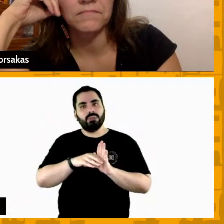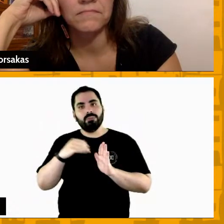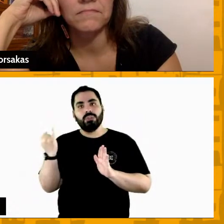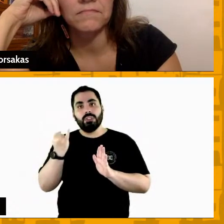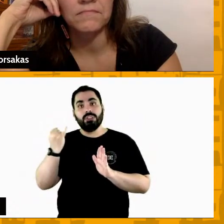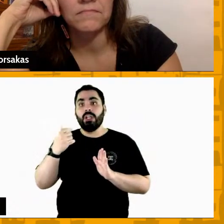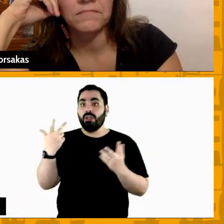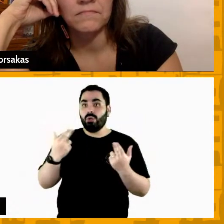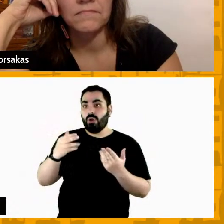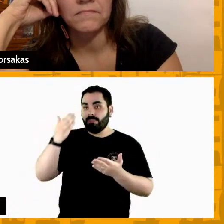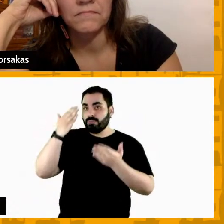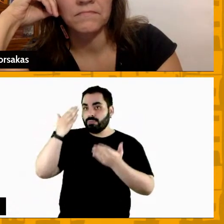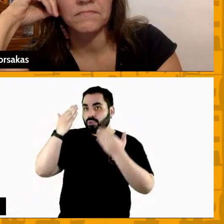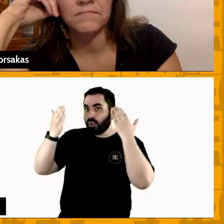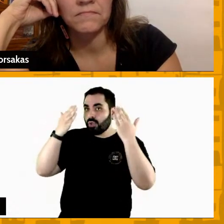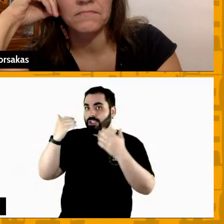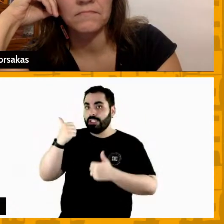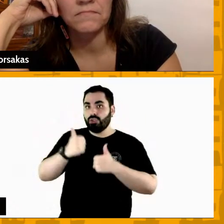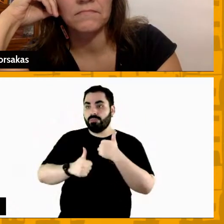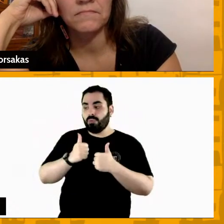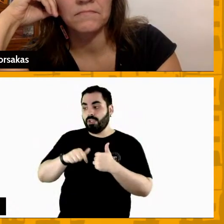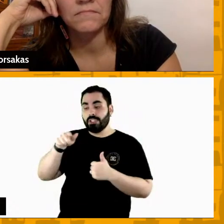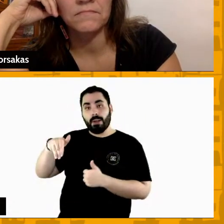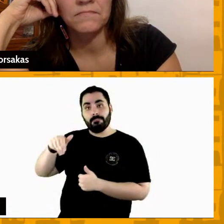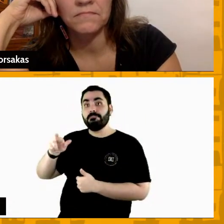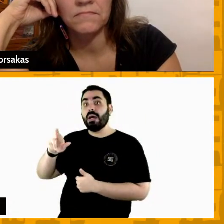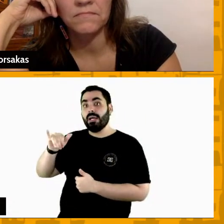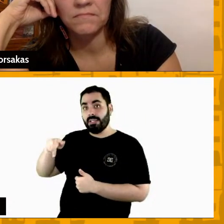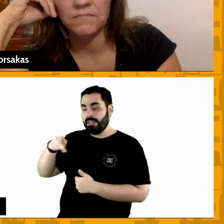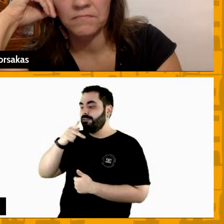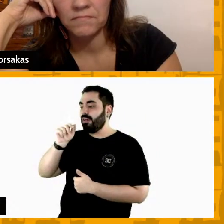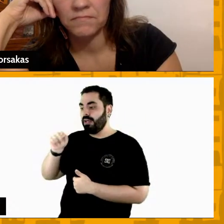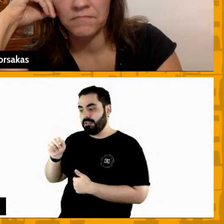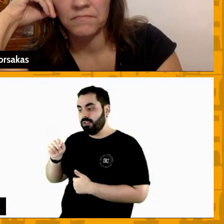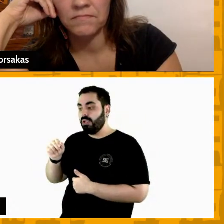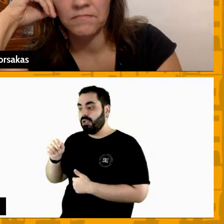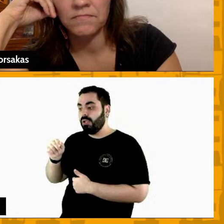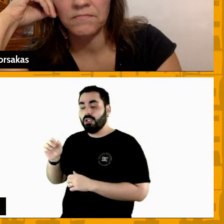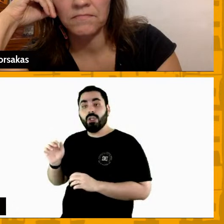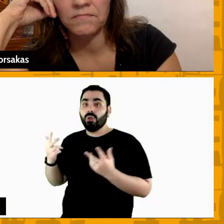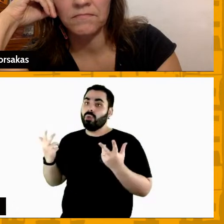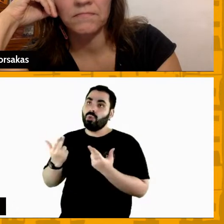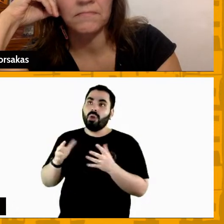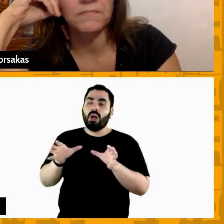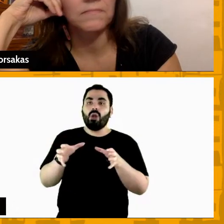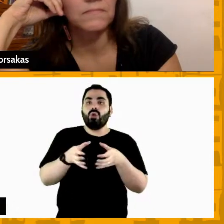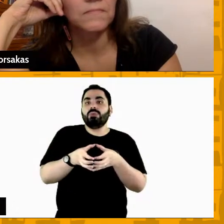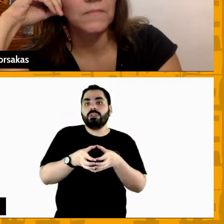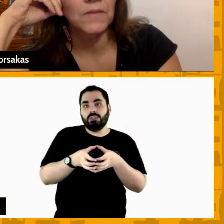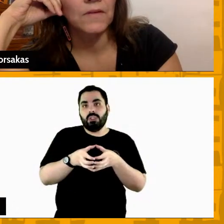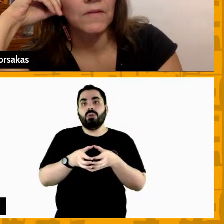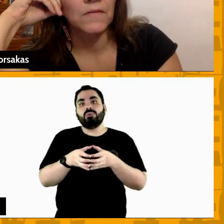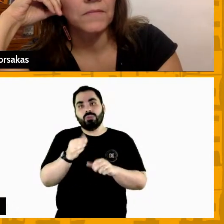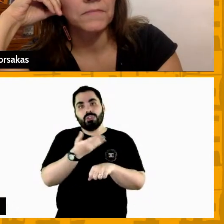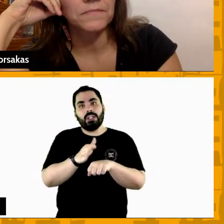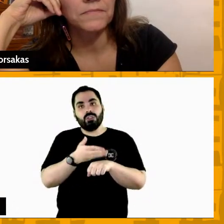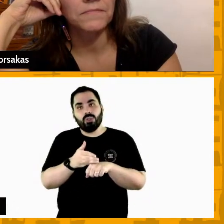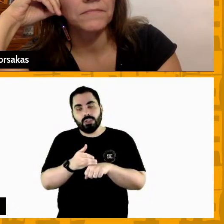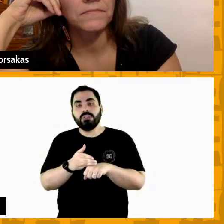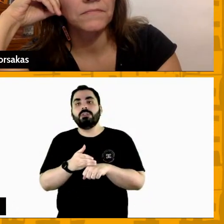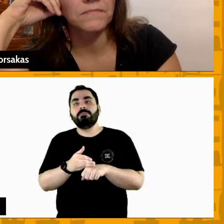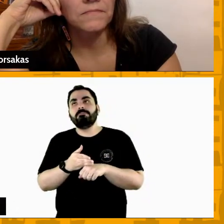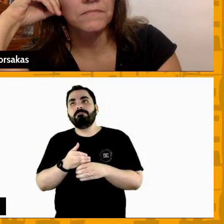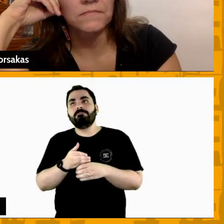a Marina nos dá um respaldo gigante como a comissão técnica com técnicos que conseguem enxergar